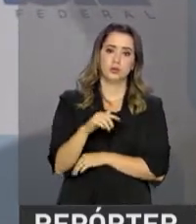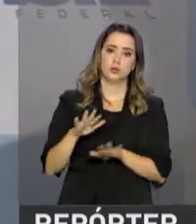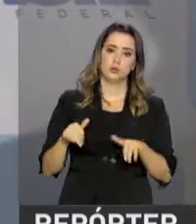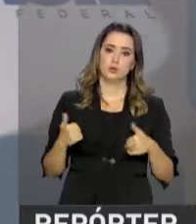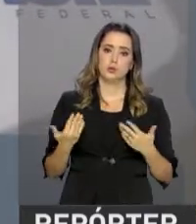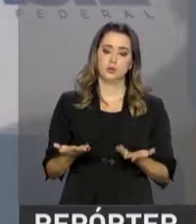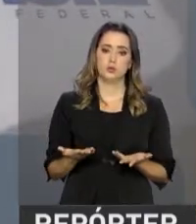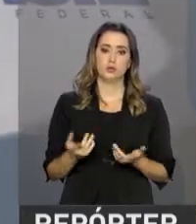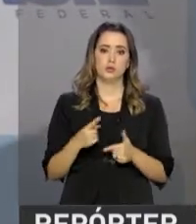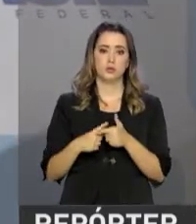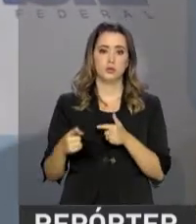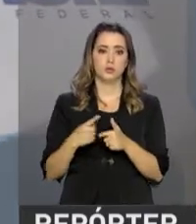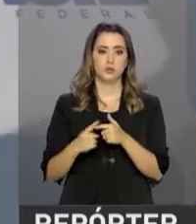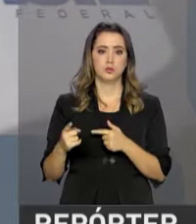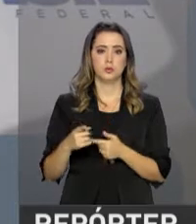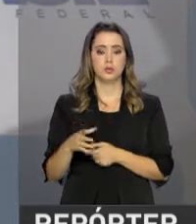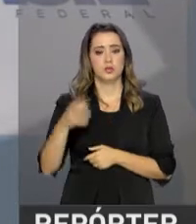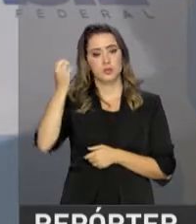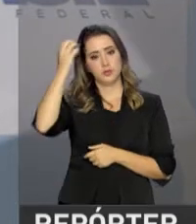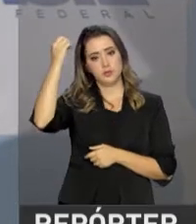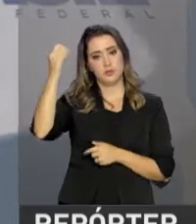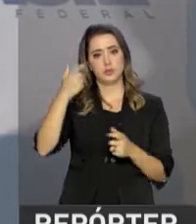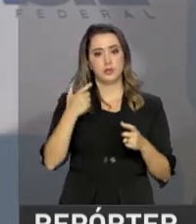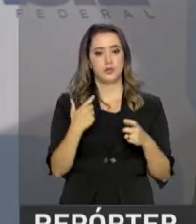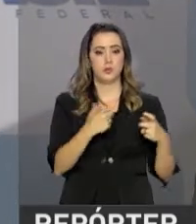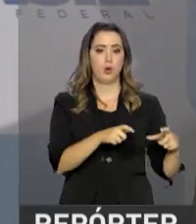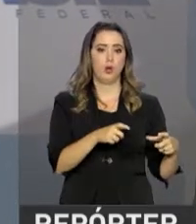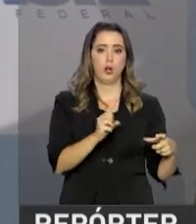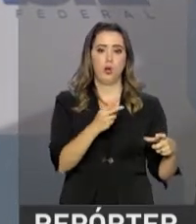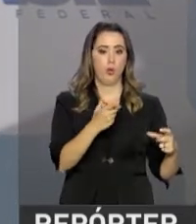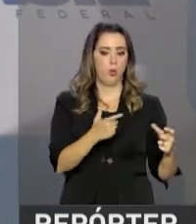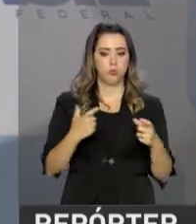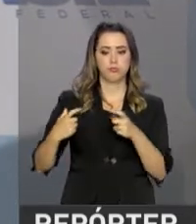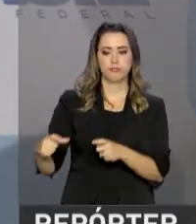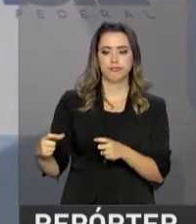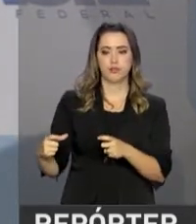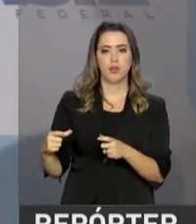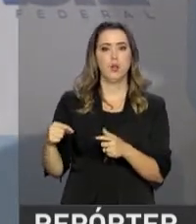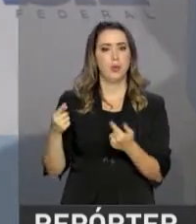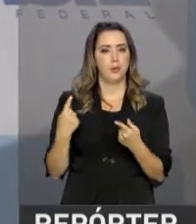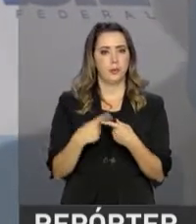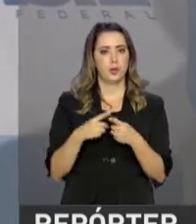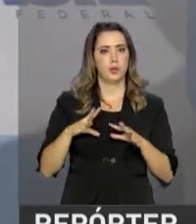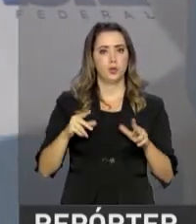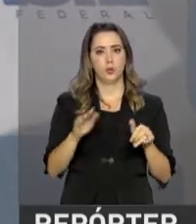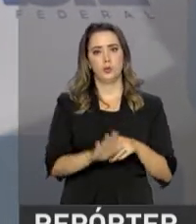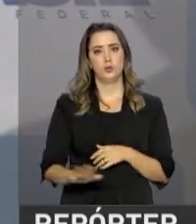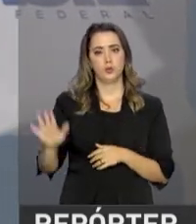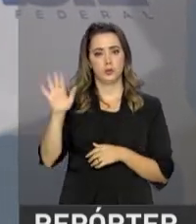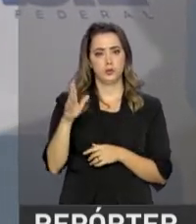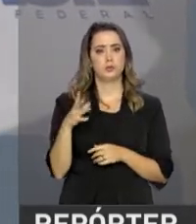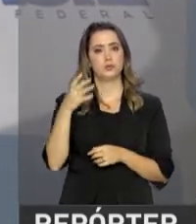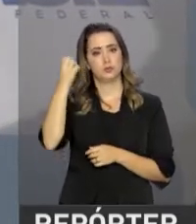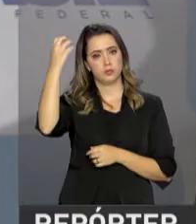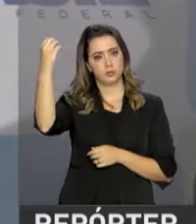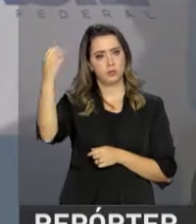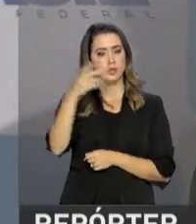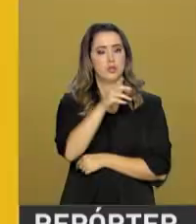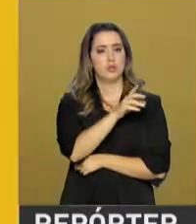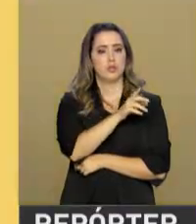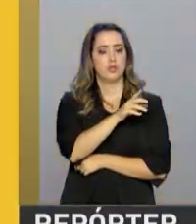essa questão de quem viaja para uma área ou para outra área porque todos eles estarão imunizados